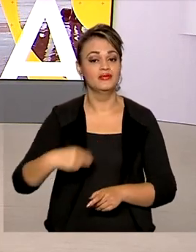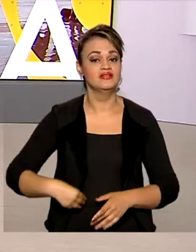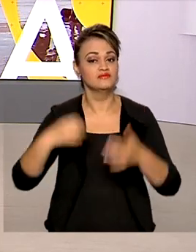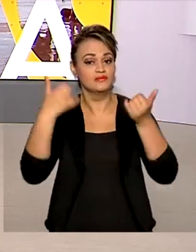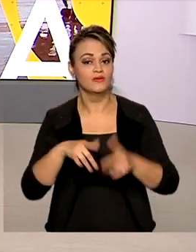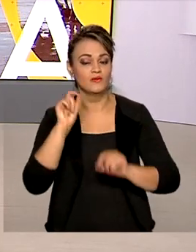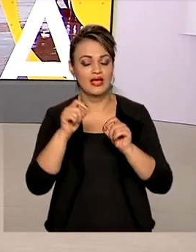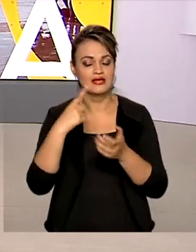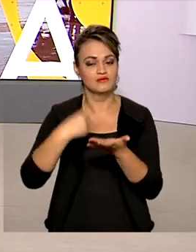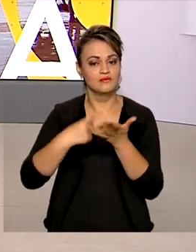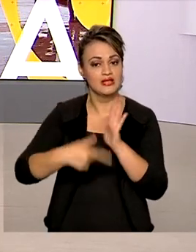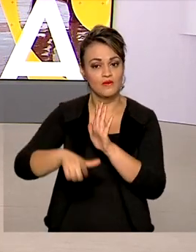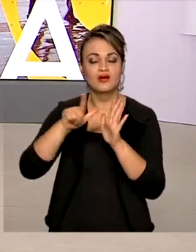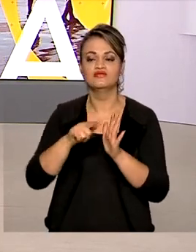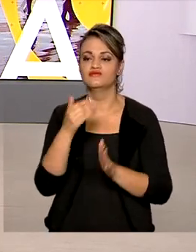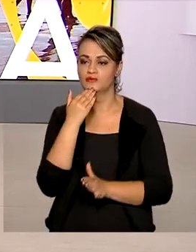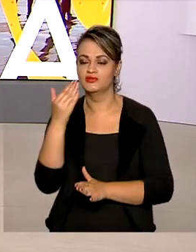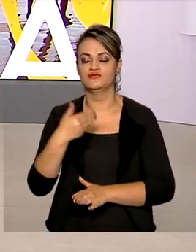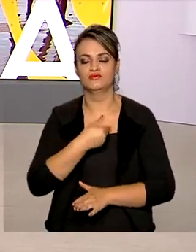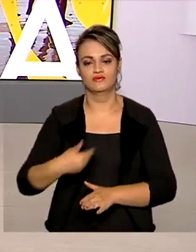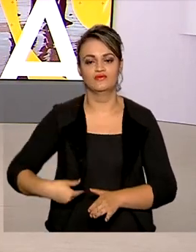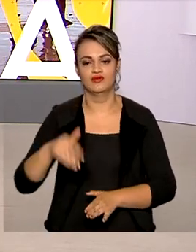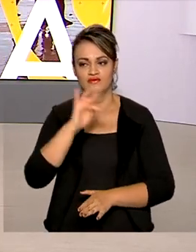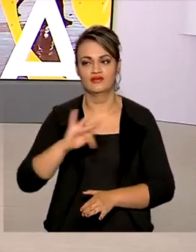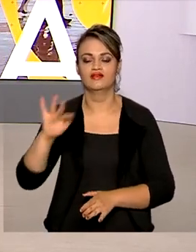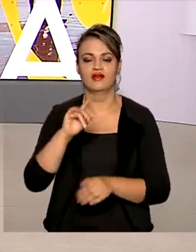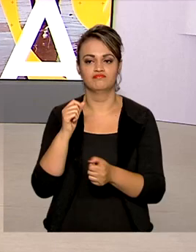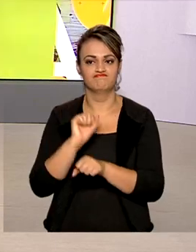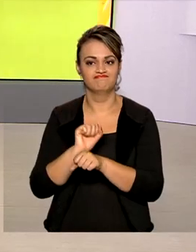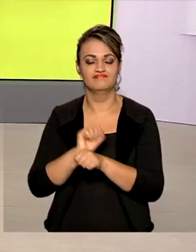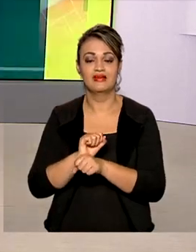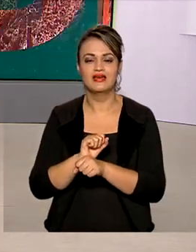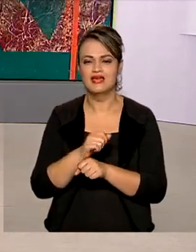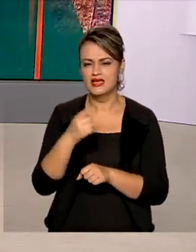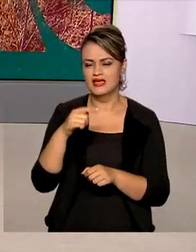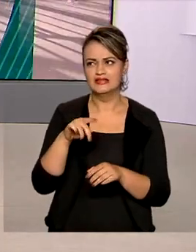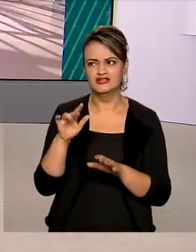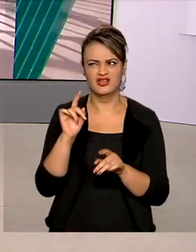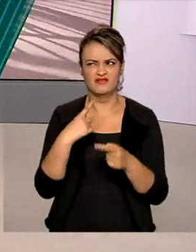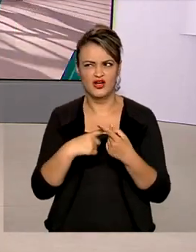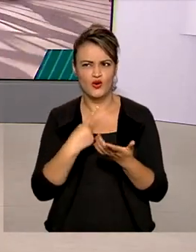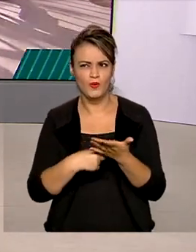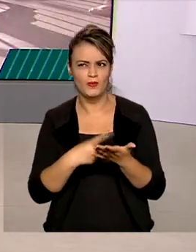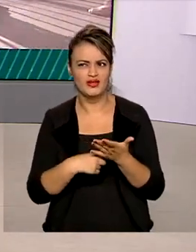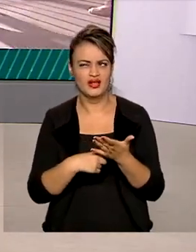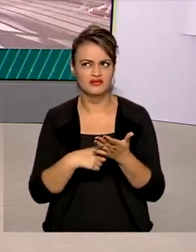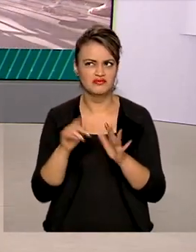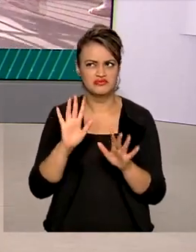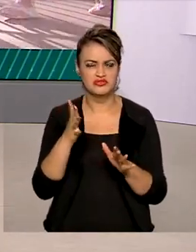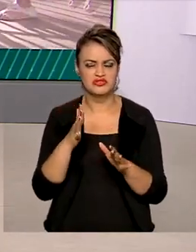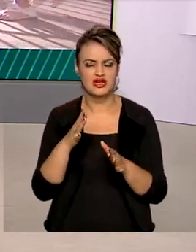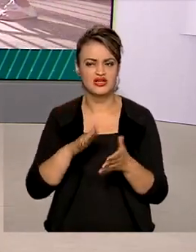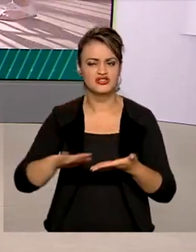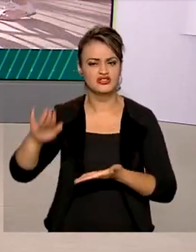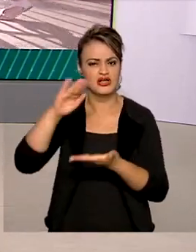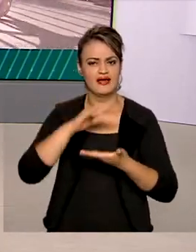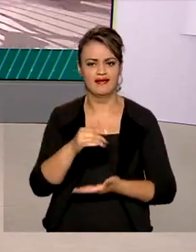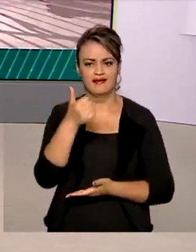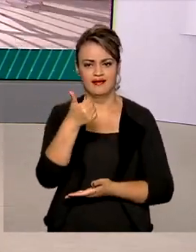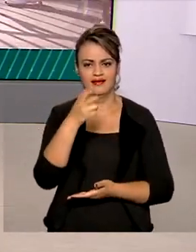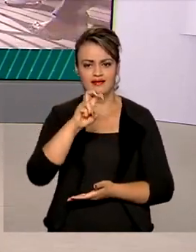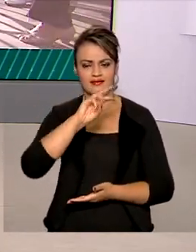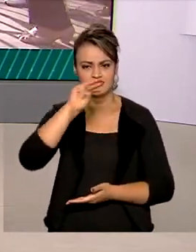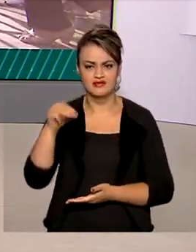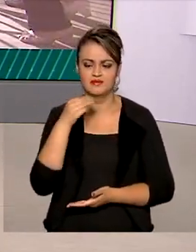antecipação foi a pedido do governo federal. Considerando o que já estava previsto, o Brasil vai receber um total de 15 milhões